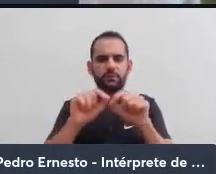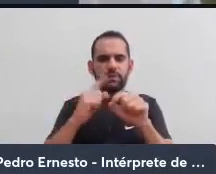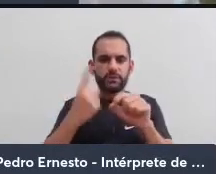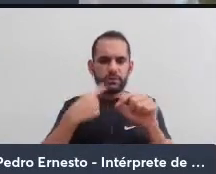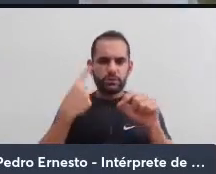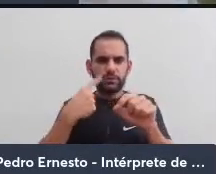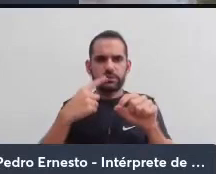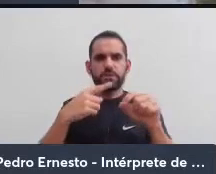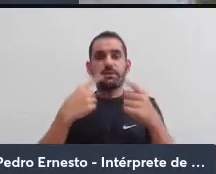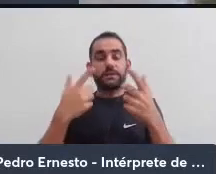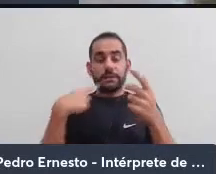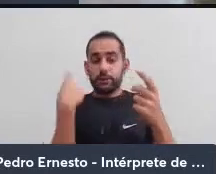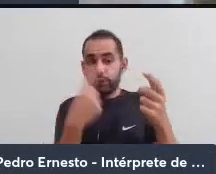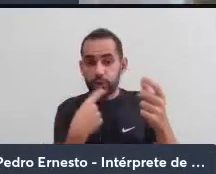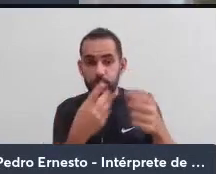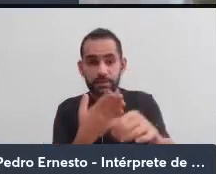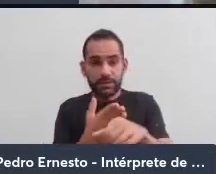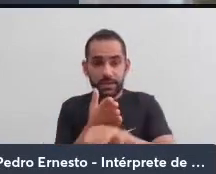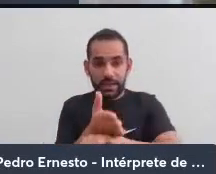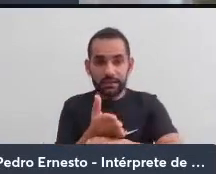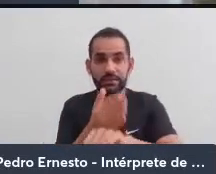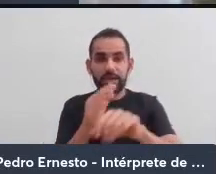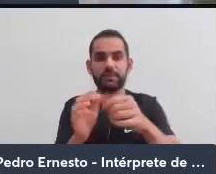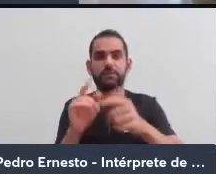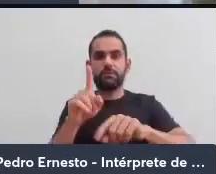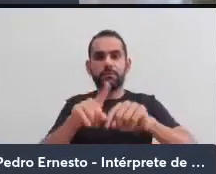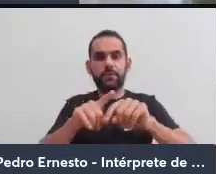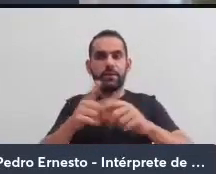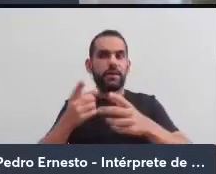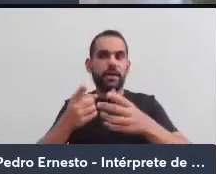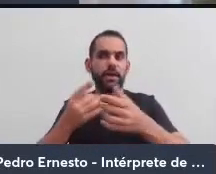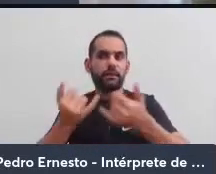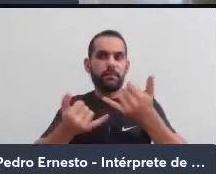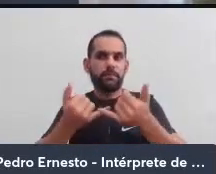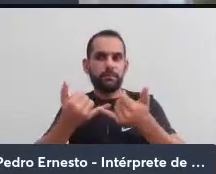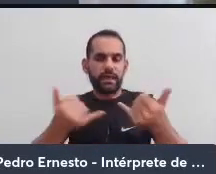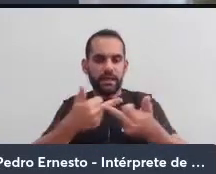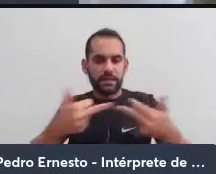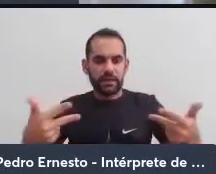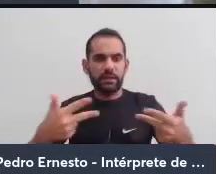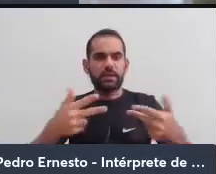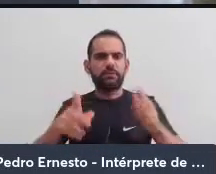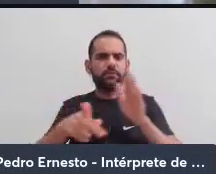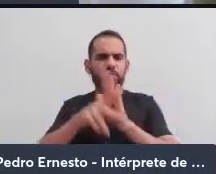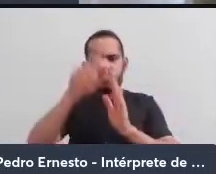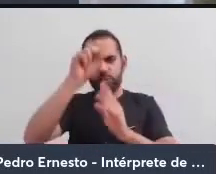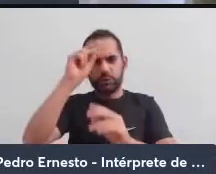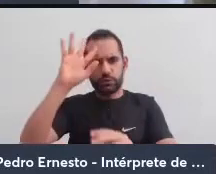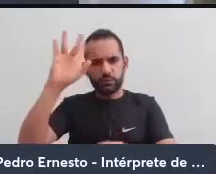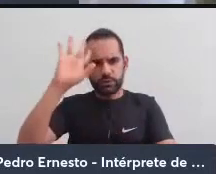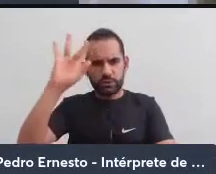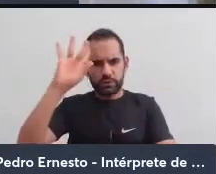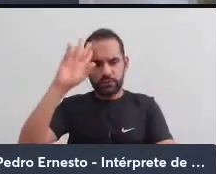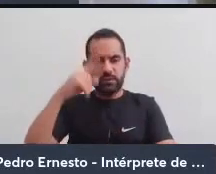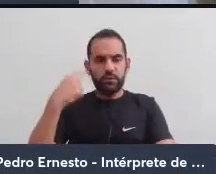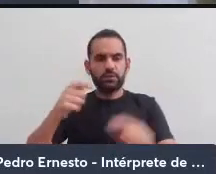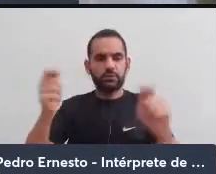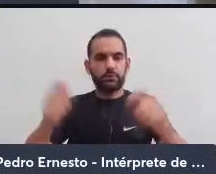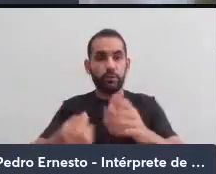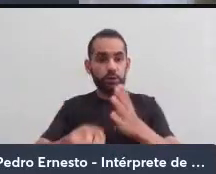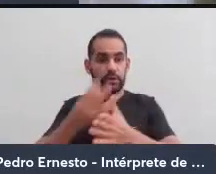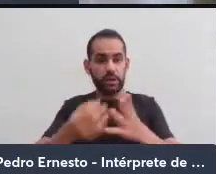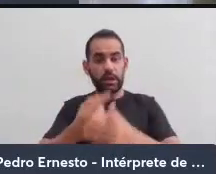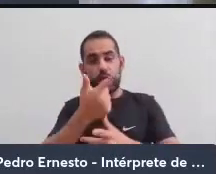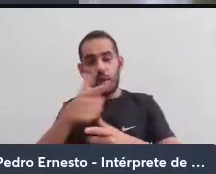e nós entrarmos em jogos de produção subjetiva nos quais nós possamos produzir outras